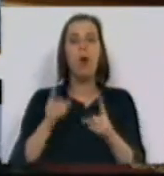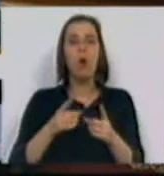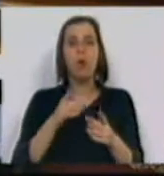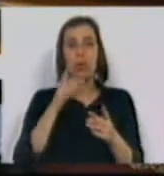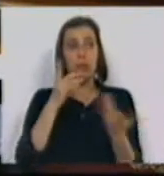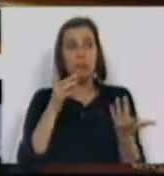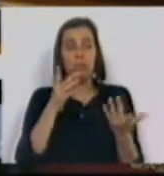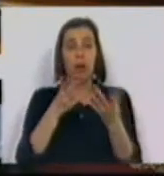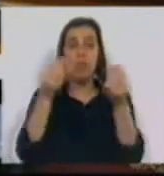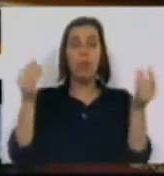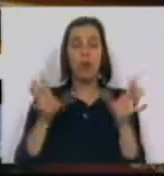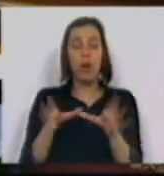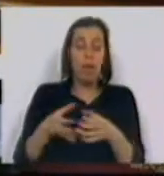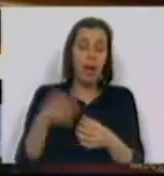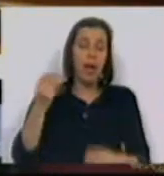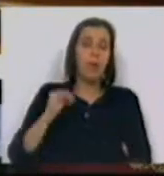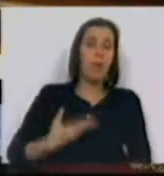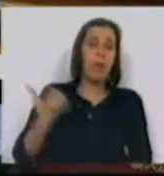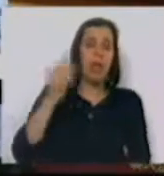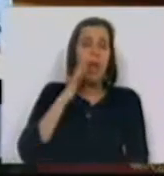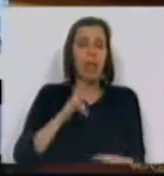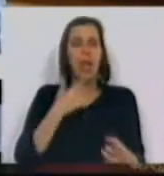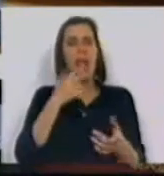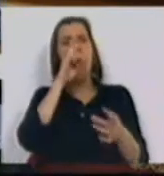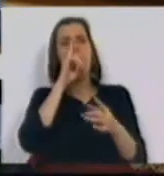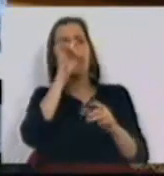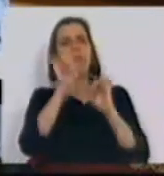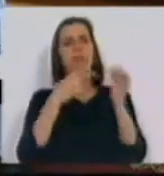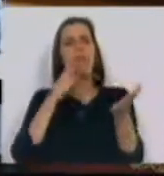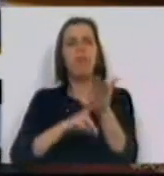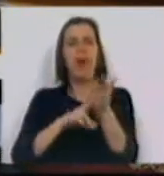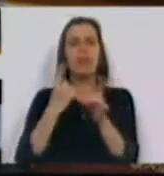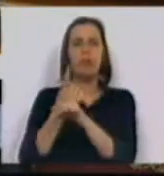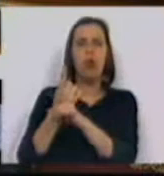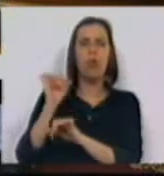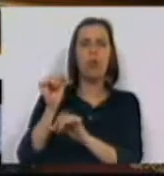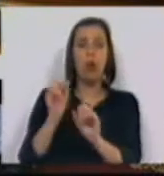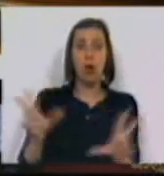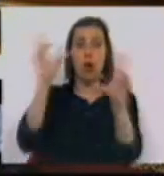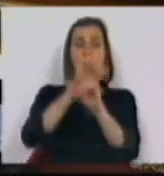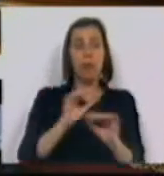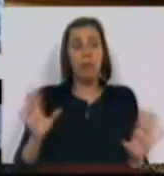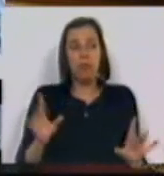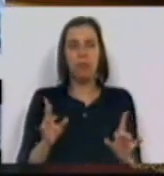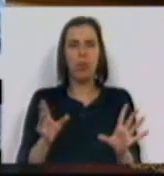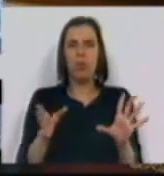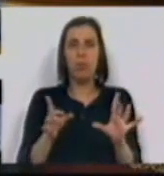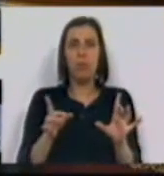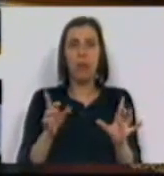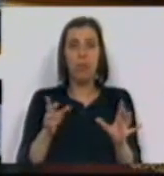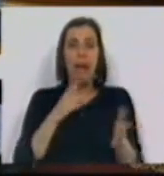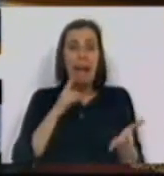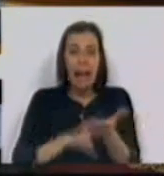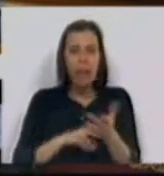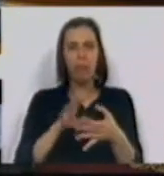indesmentível, por muito que a bancada do PSD tenta aqui trazer factos novos que não têm adesão